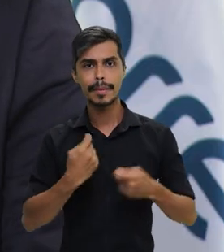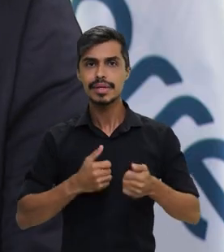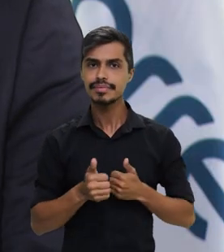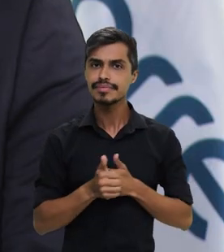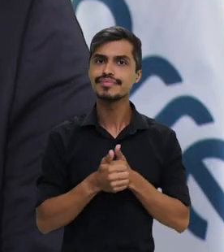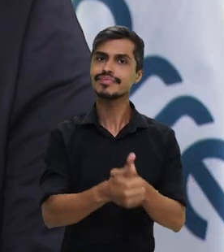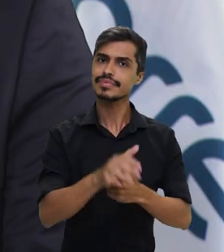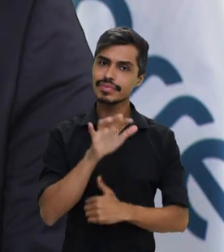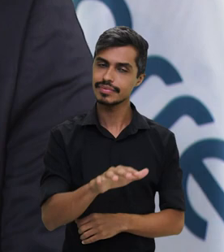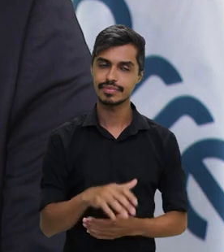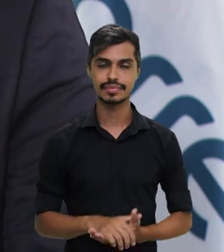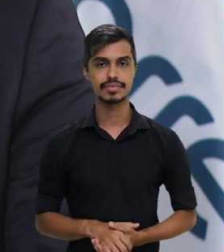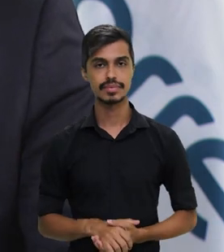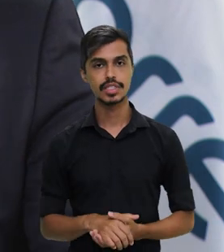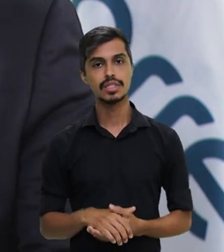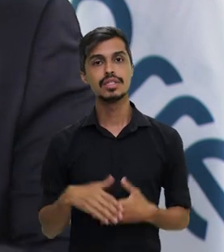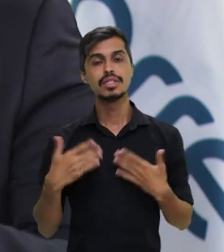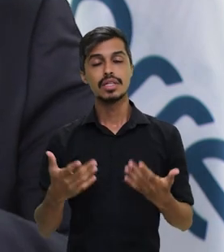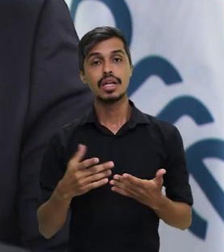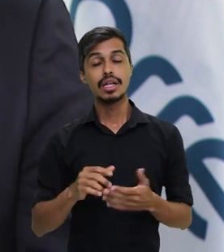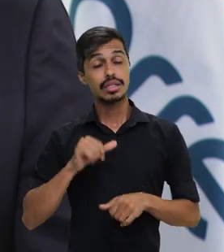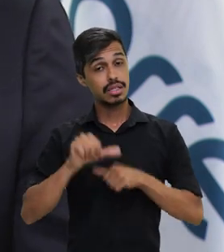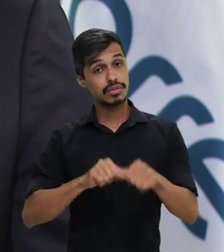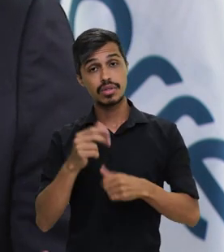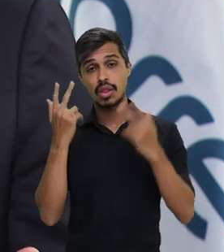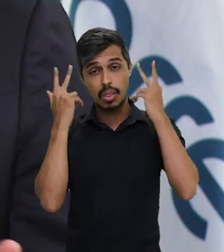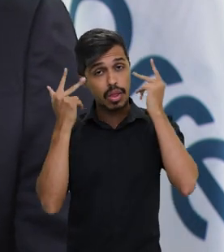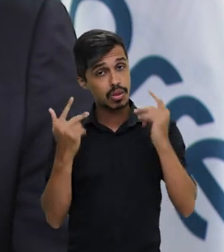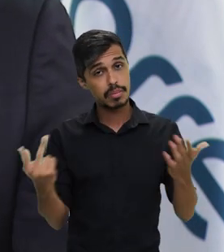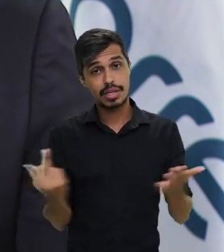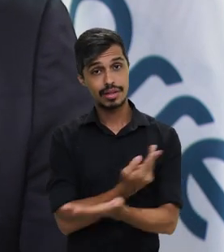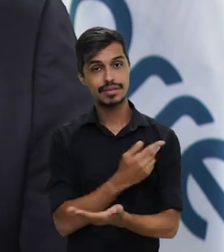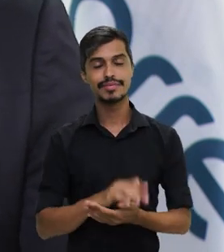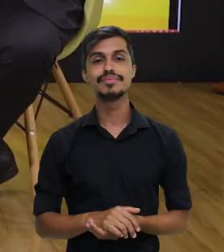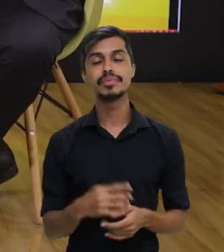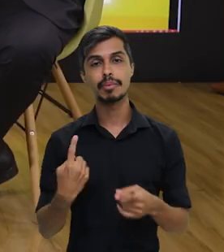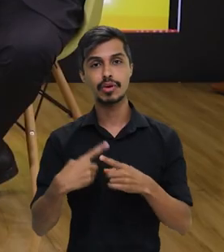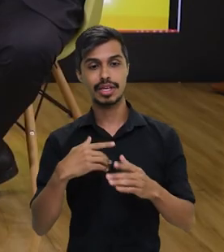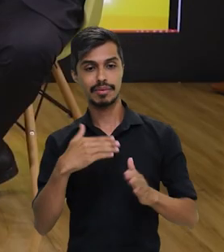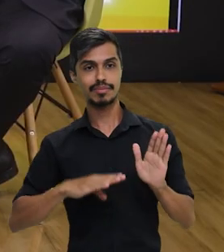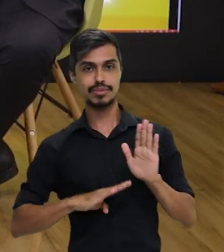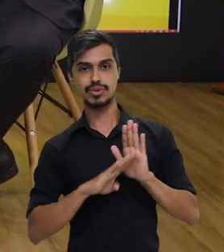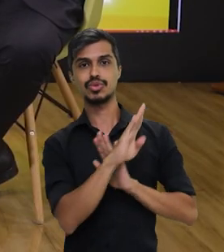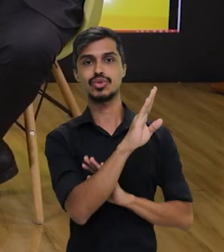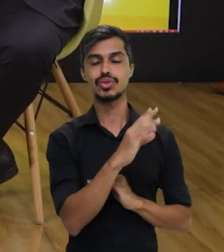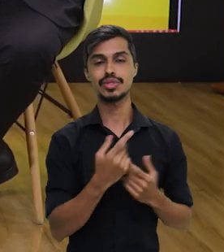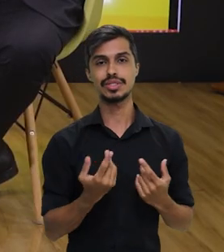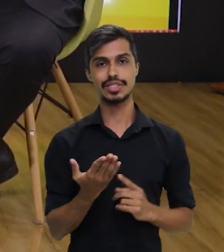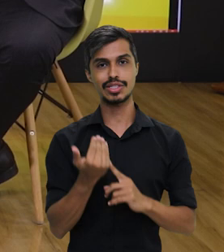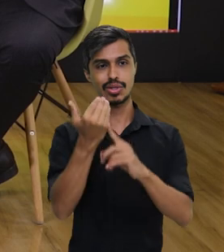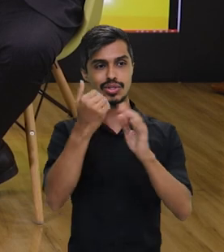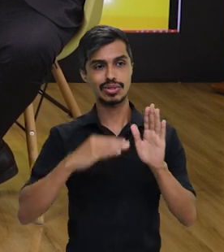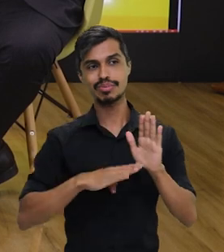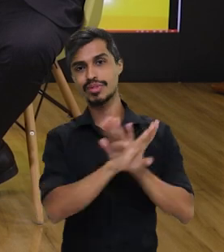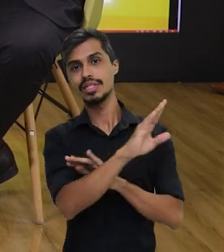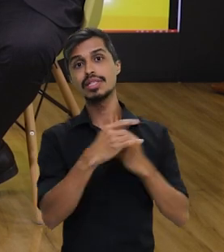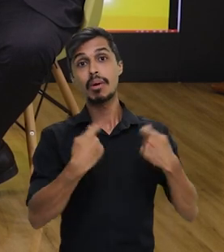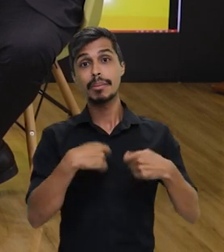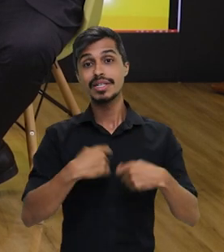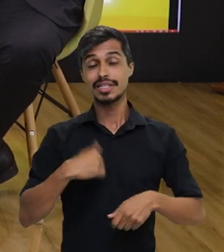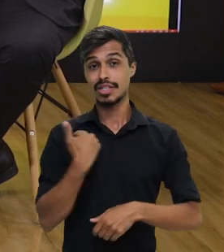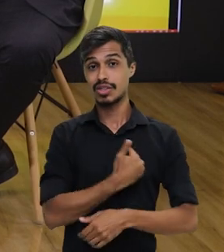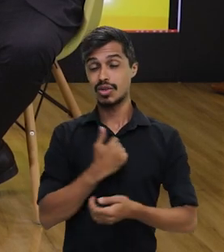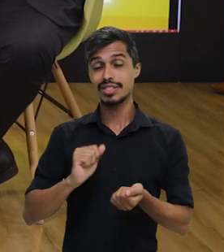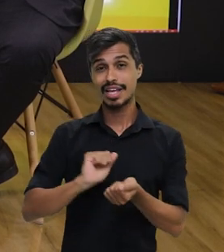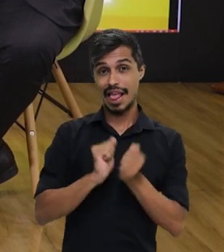caminhar nesse sentido agora. Essas transformações são naturais, da evolução até tecnológica. Então, nós